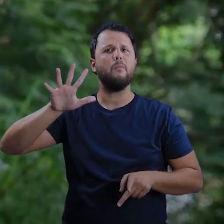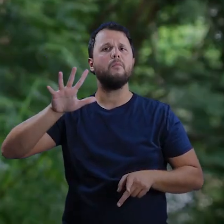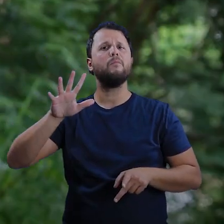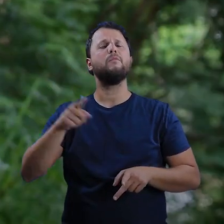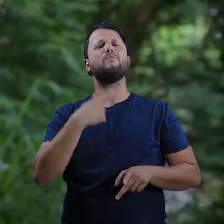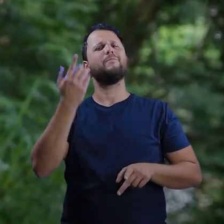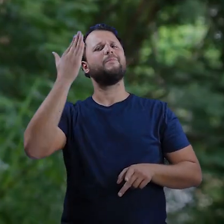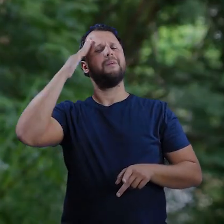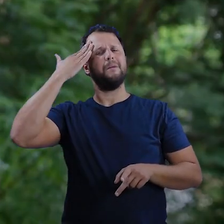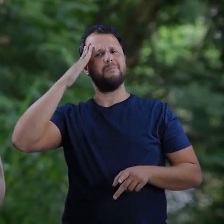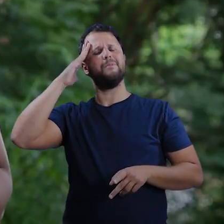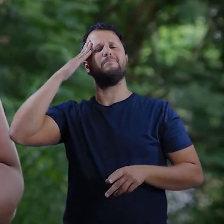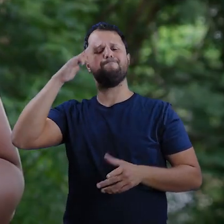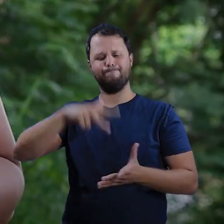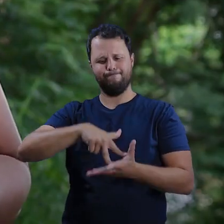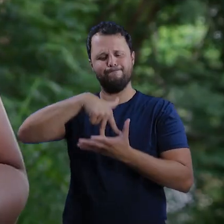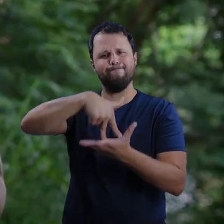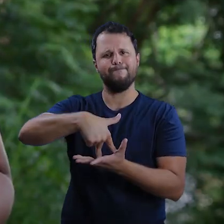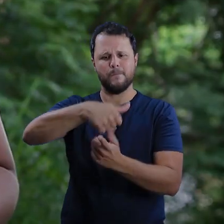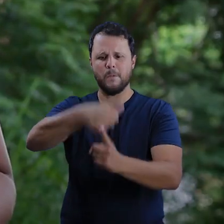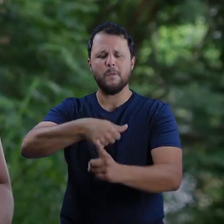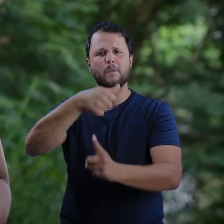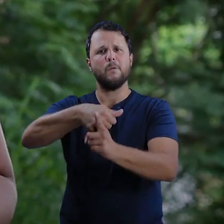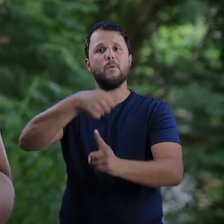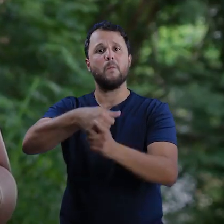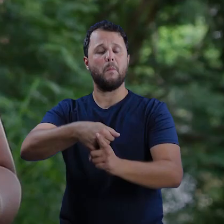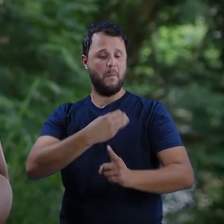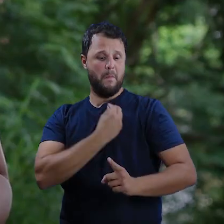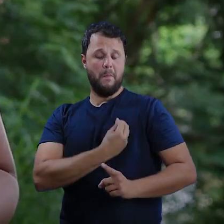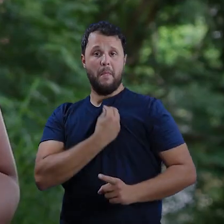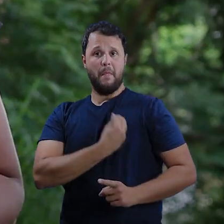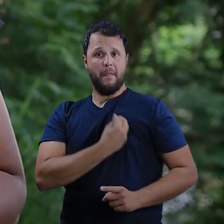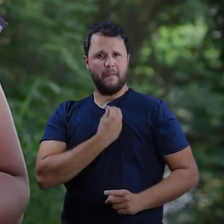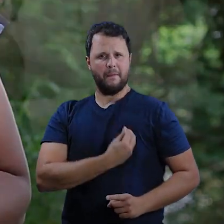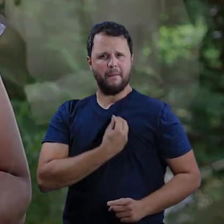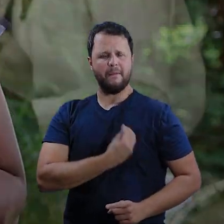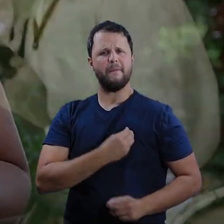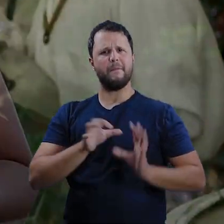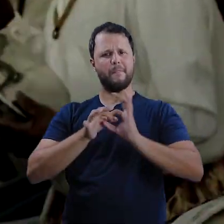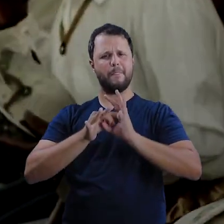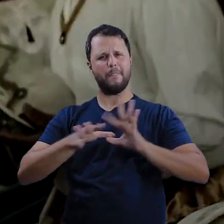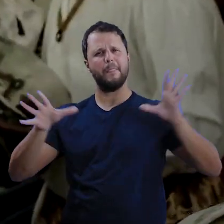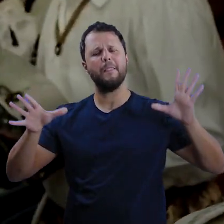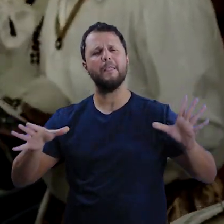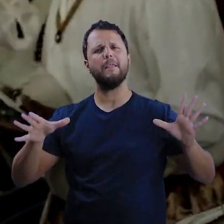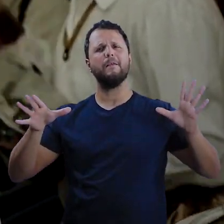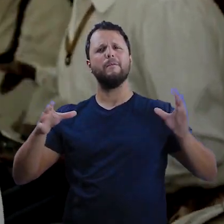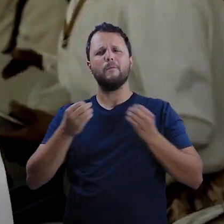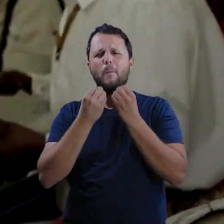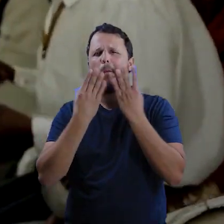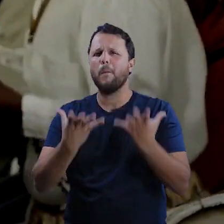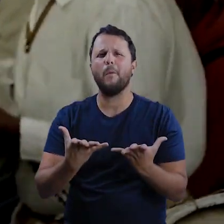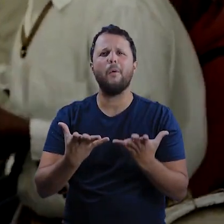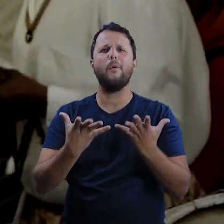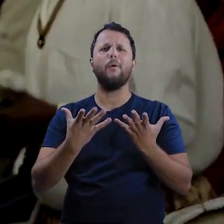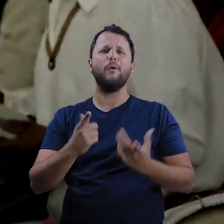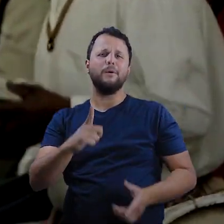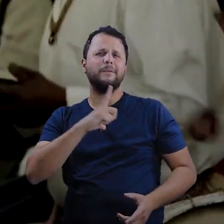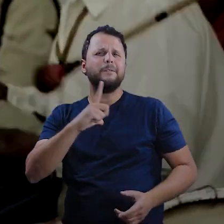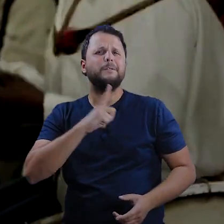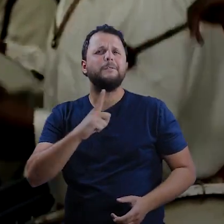né? Resiste e luta por sobrevivência, pela manutenção da vida e pelo bem viver. Temos